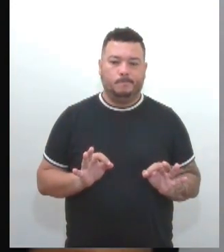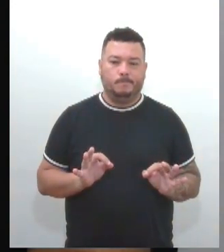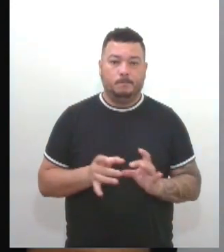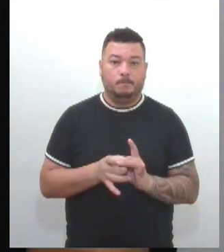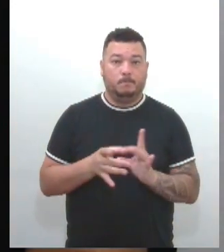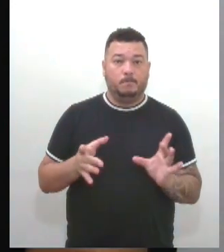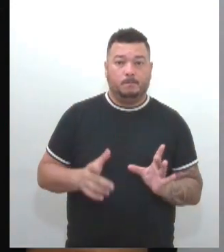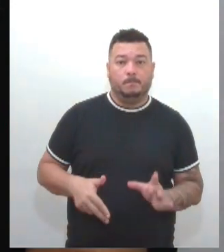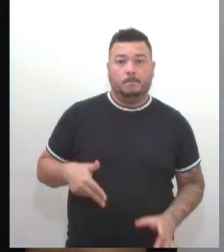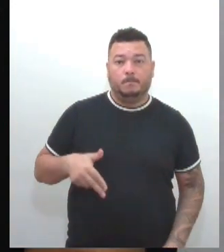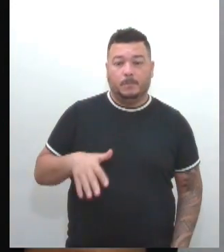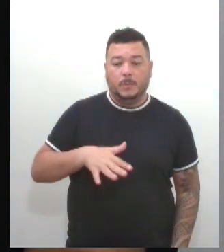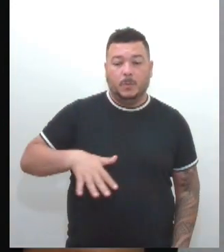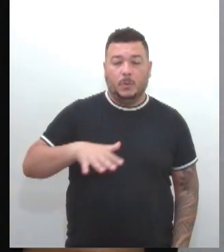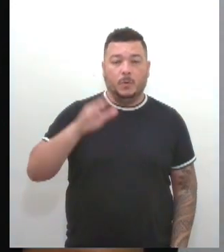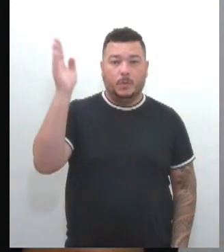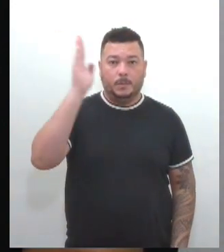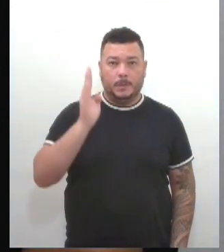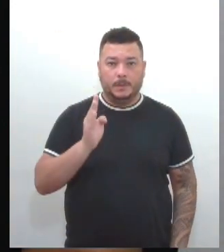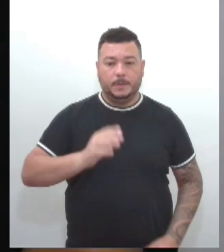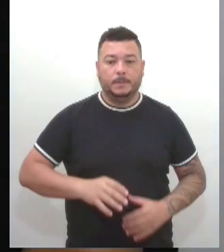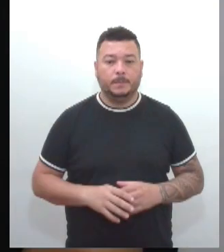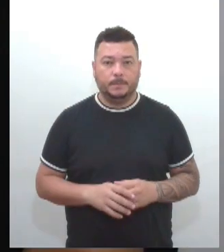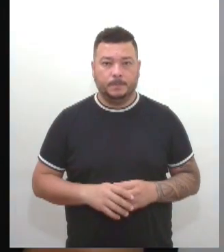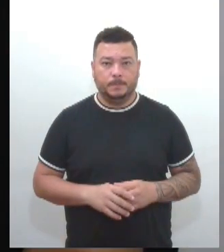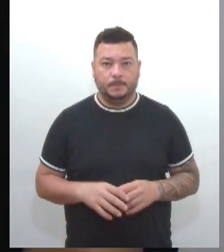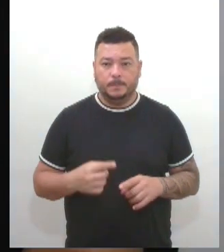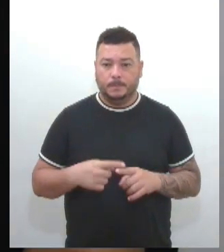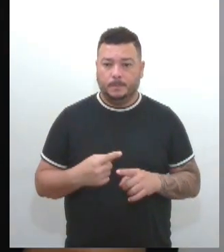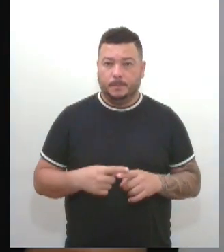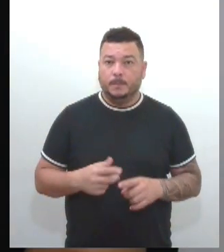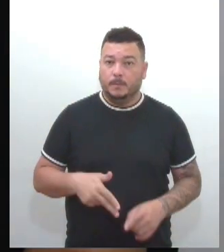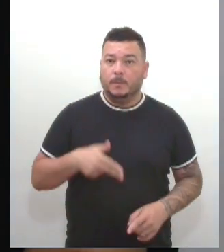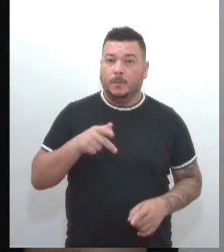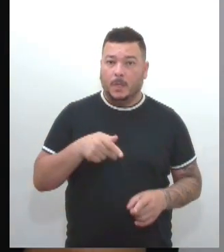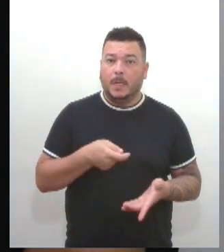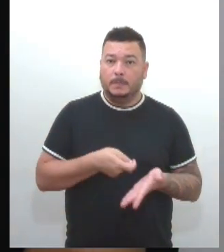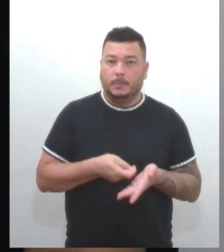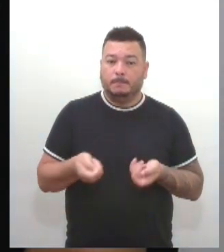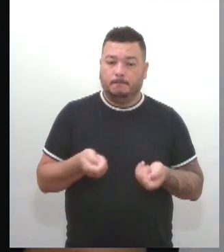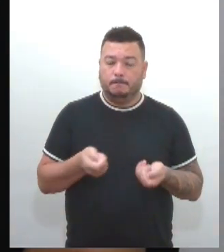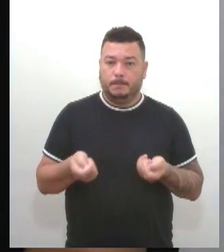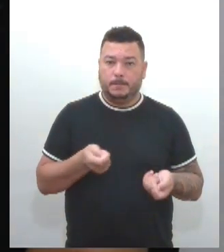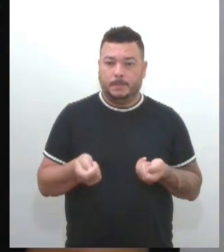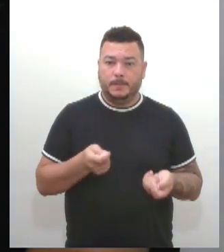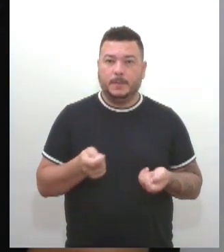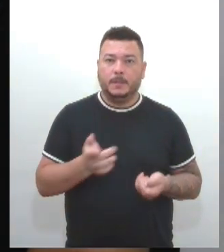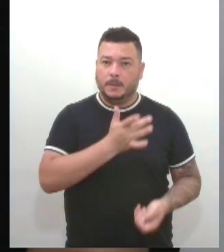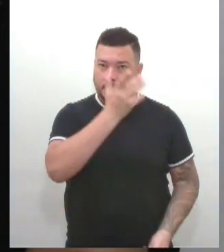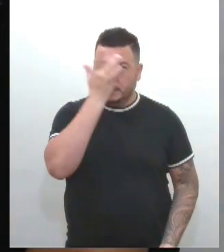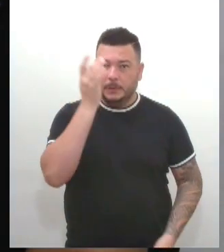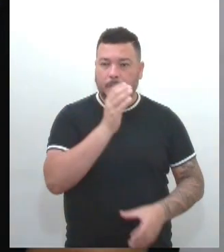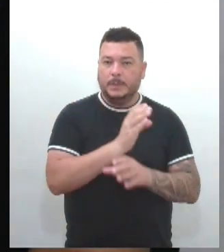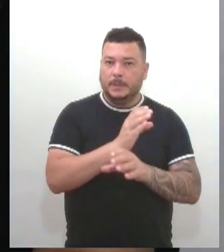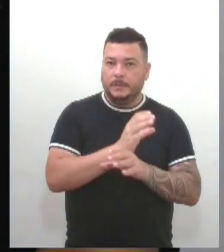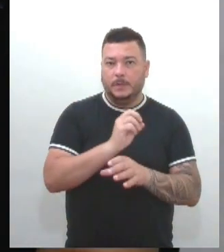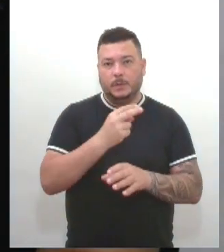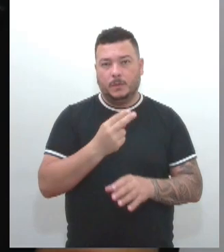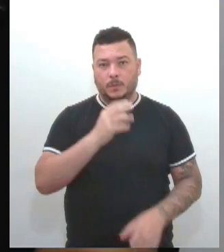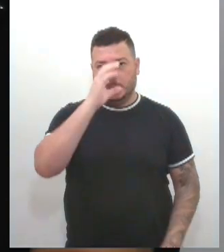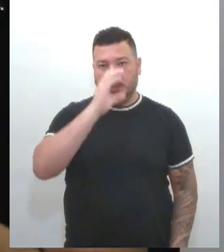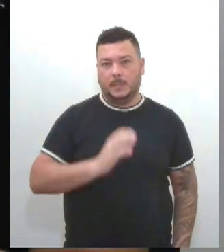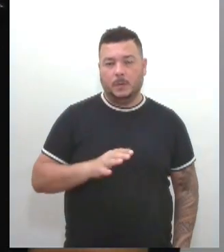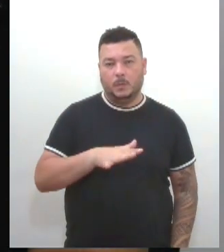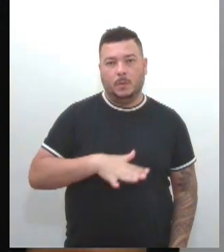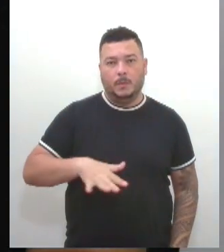nacional. Porque o porte de arma de fogo é muito restrito para pessoas civis ou para cidadão comum, o porte